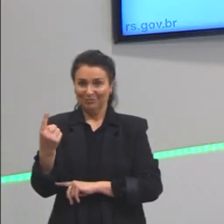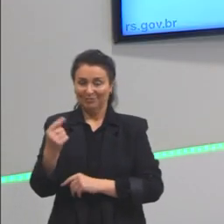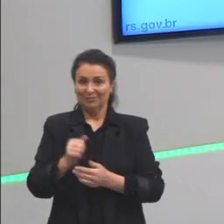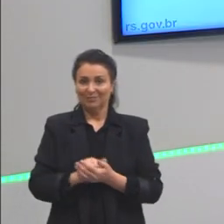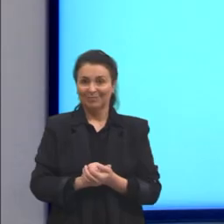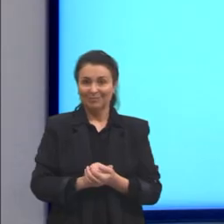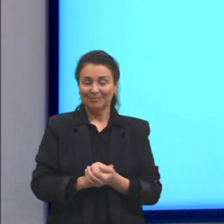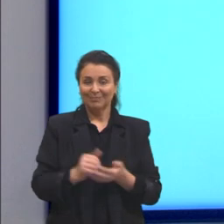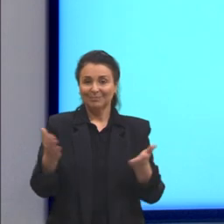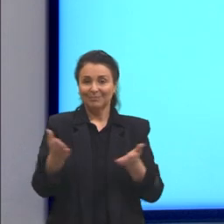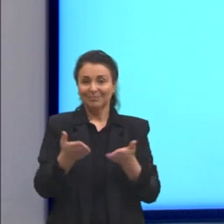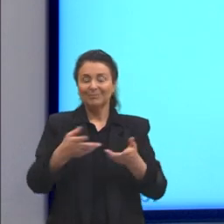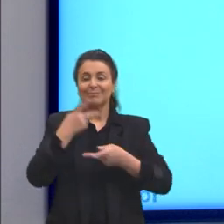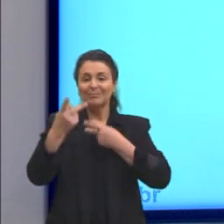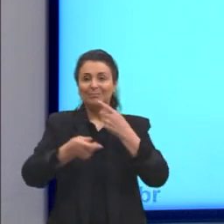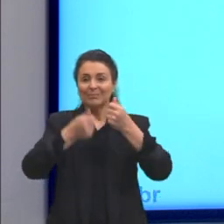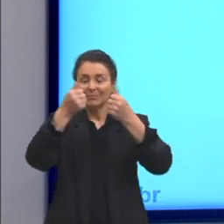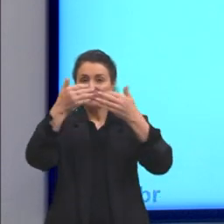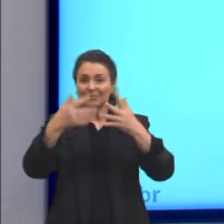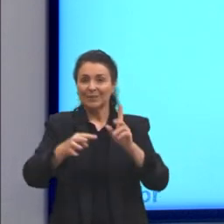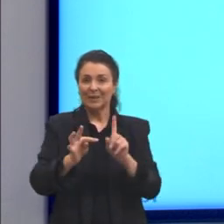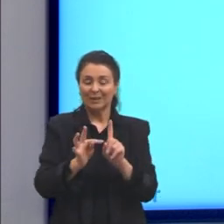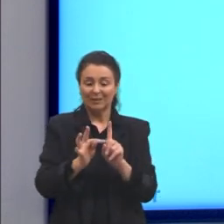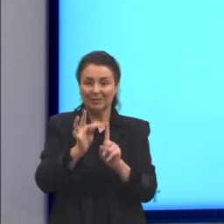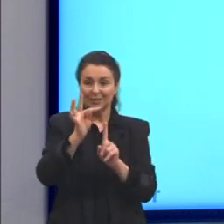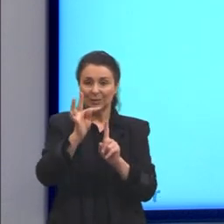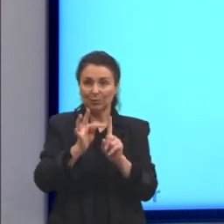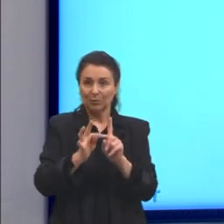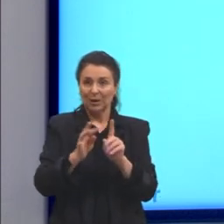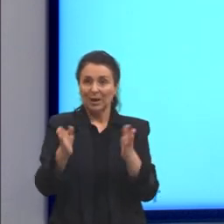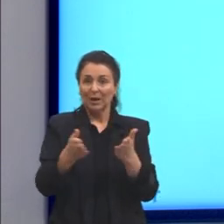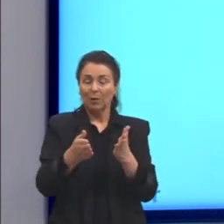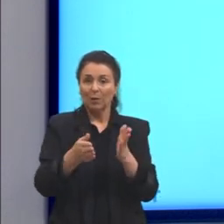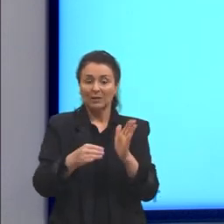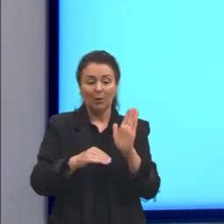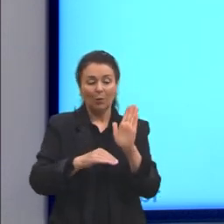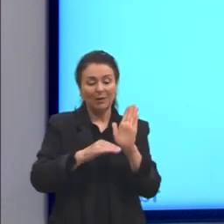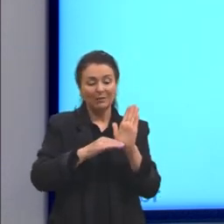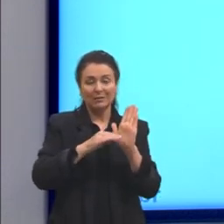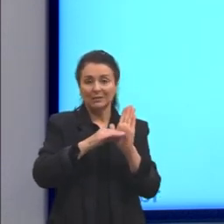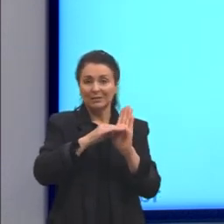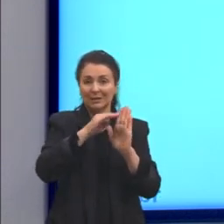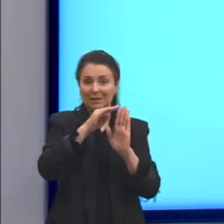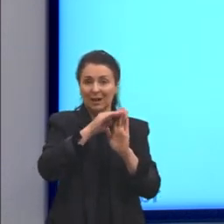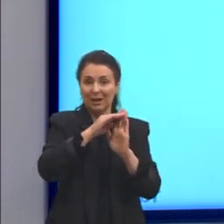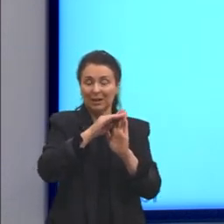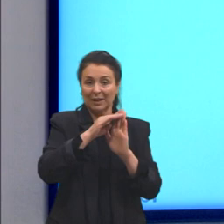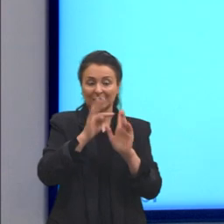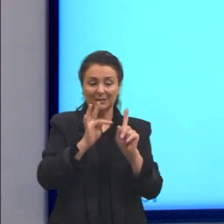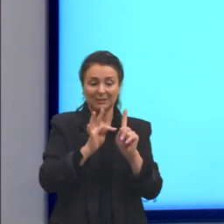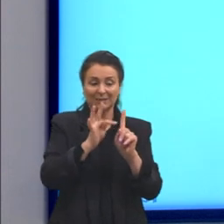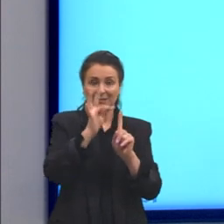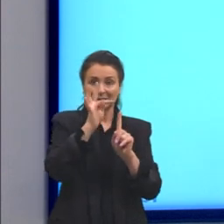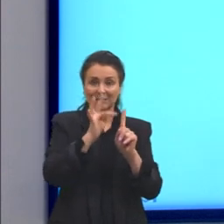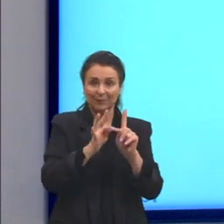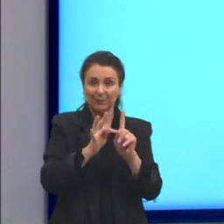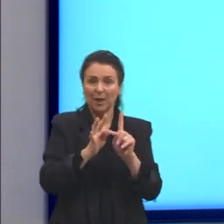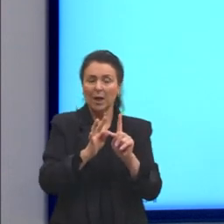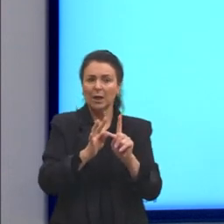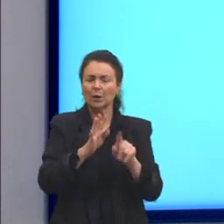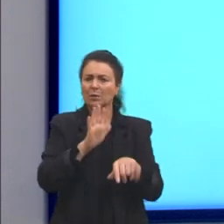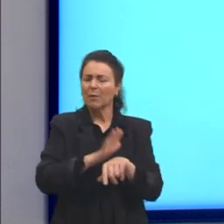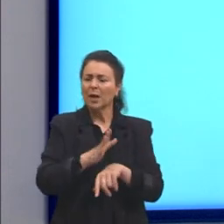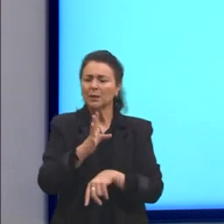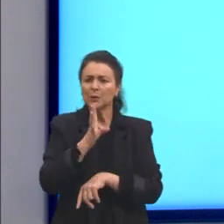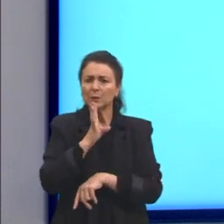Bom, então, a gente falou bastante de temperatura, então, agora a vai falar um pouquinho sobre as escalas térmicas. A mais conhecida por nós é